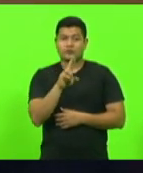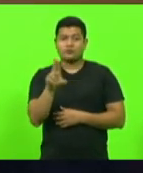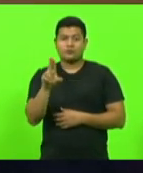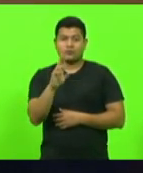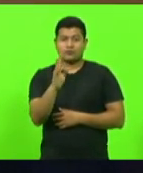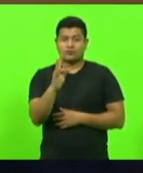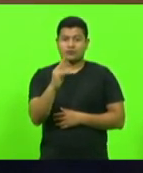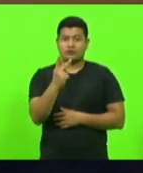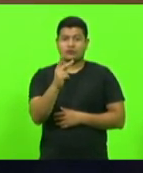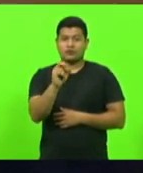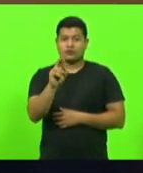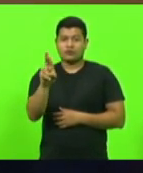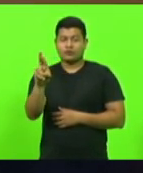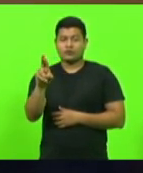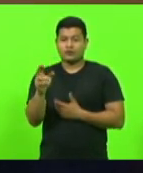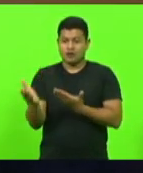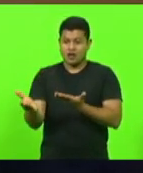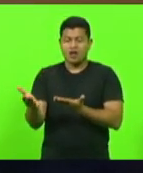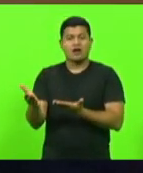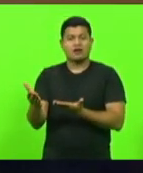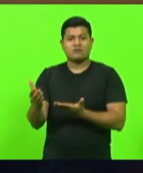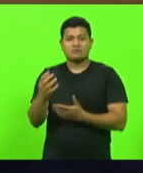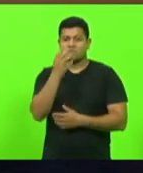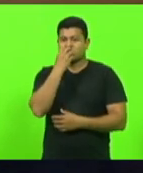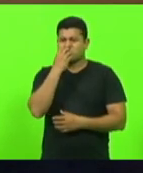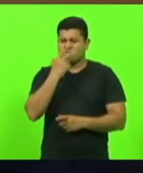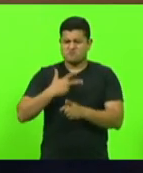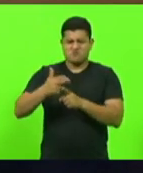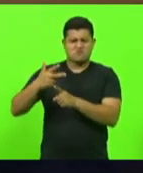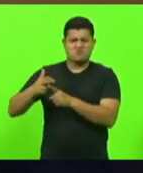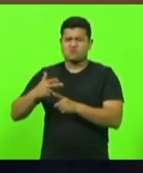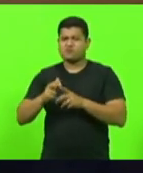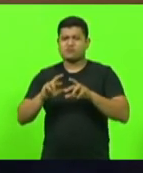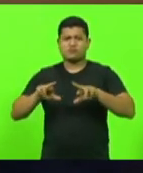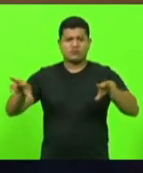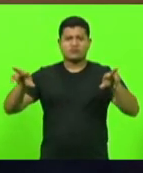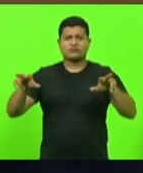campeão o cabo Edemar ele